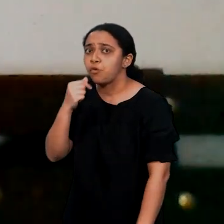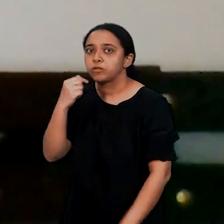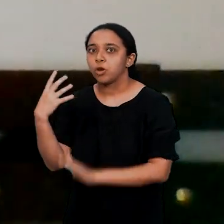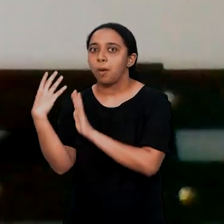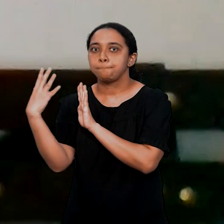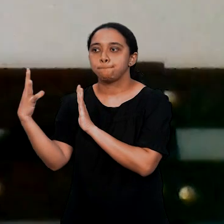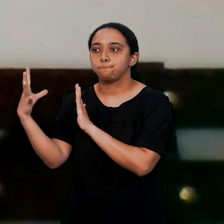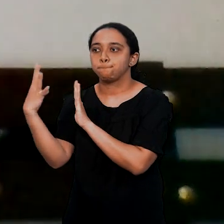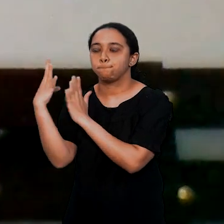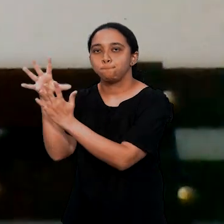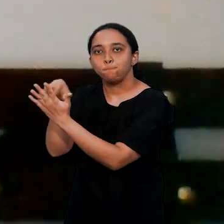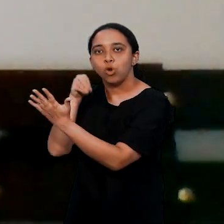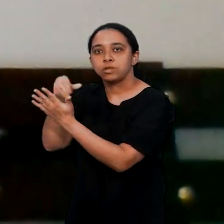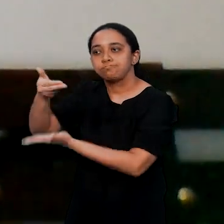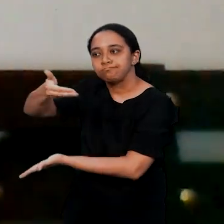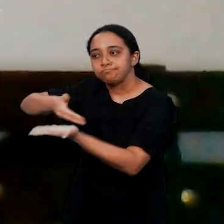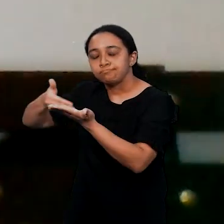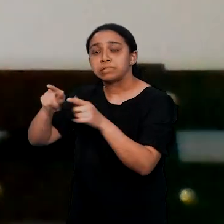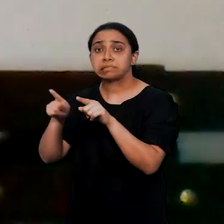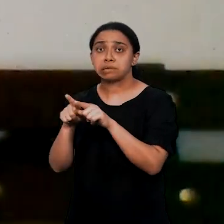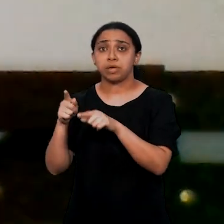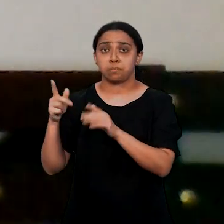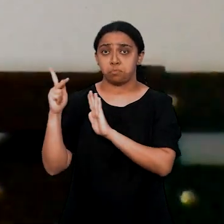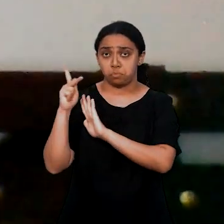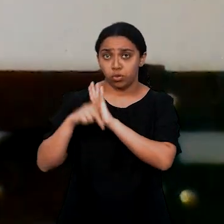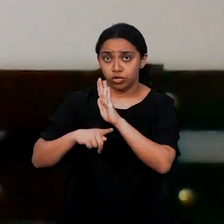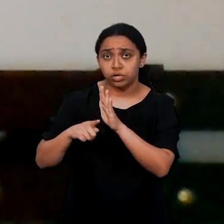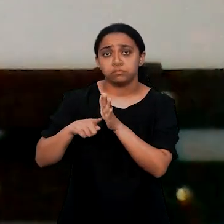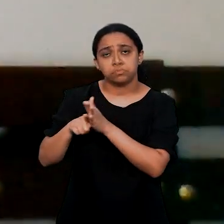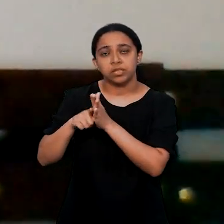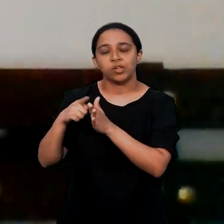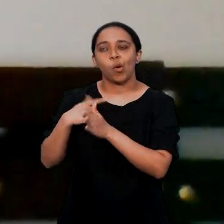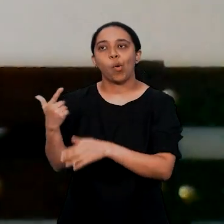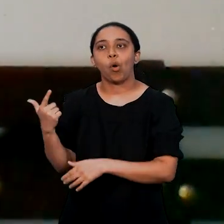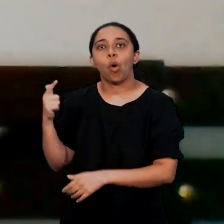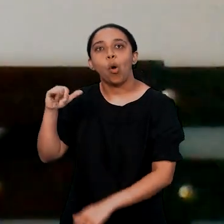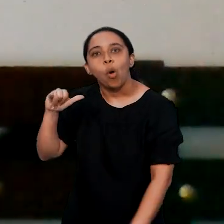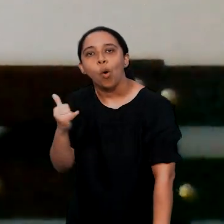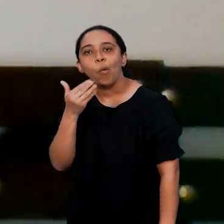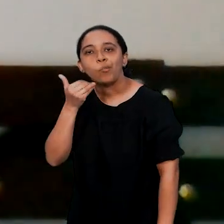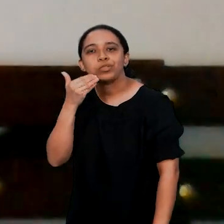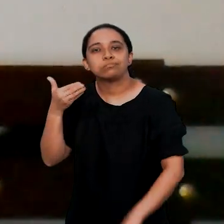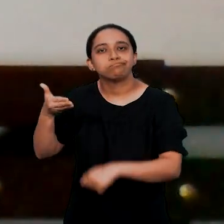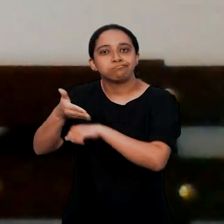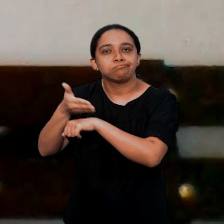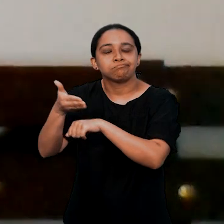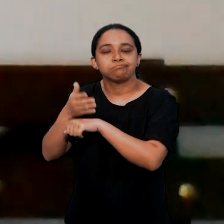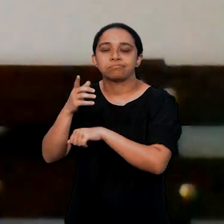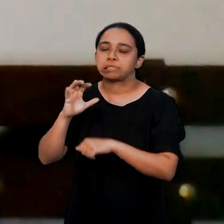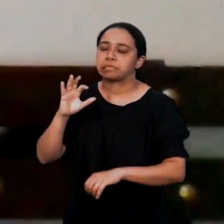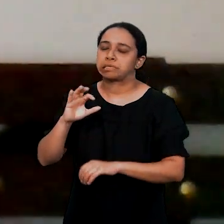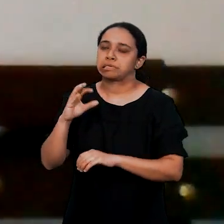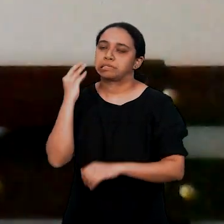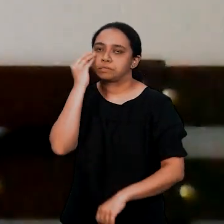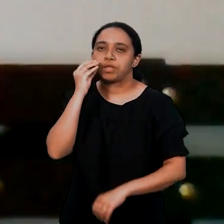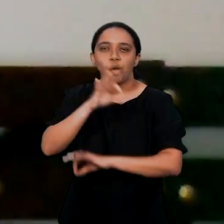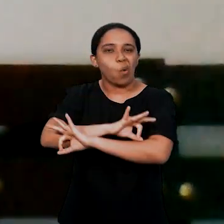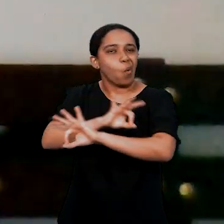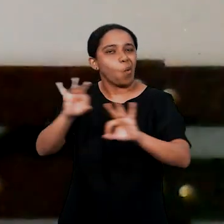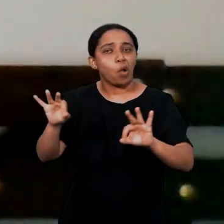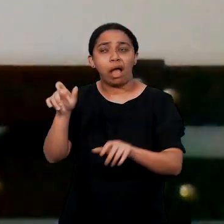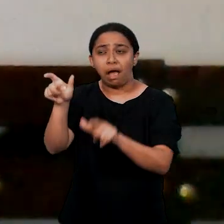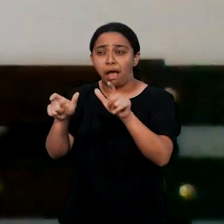pude encontrar e conversar e os projetos de pesquisa que eu pude participar. Então foi uma experiência muito boa e todos os meus